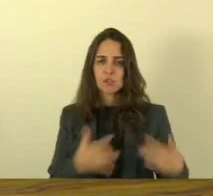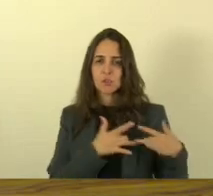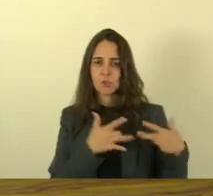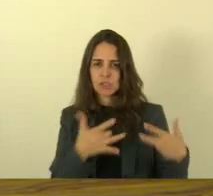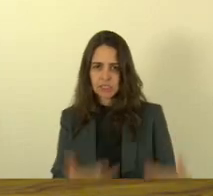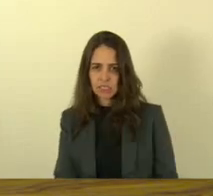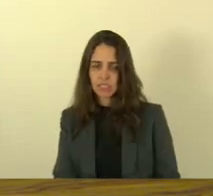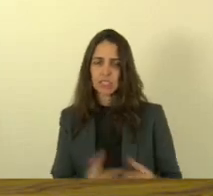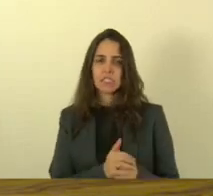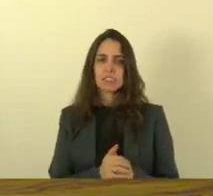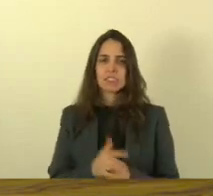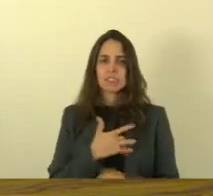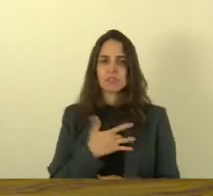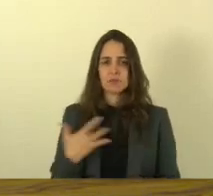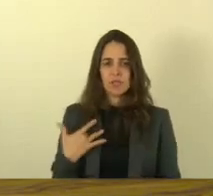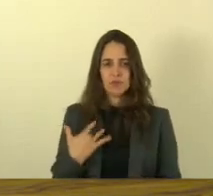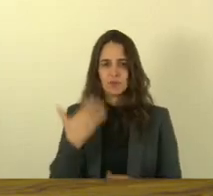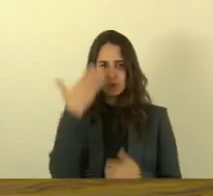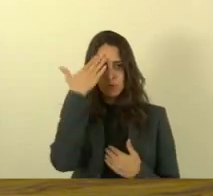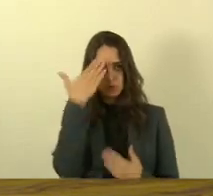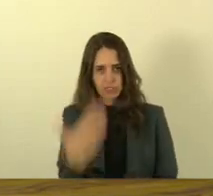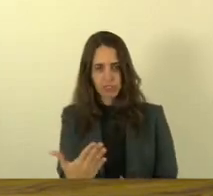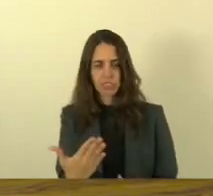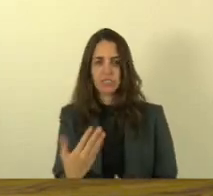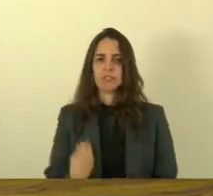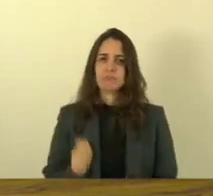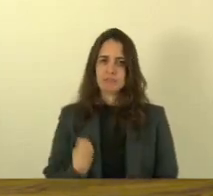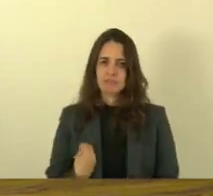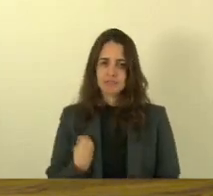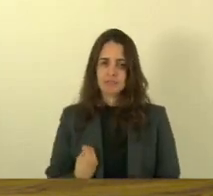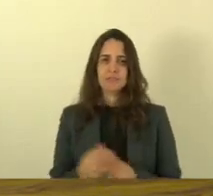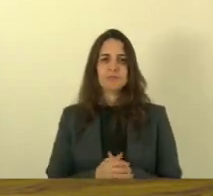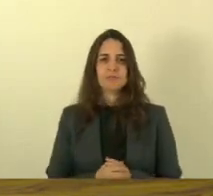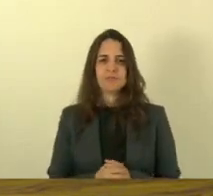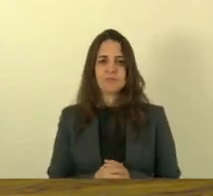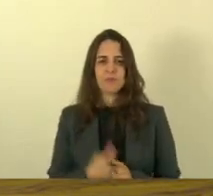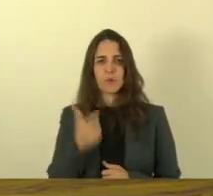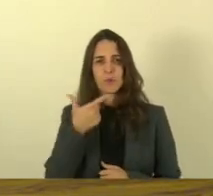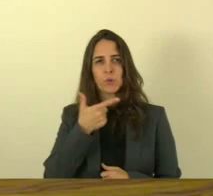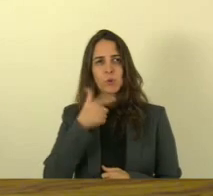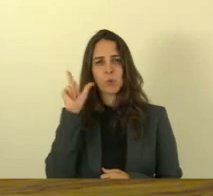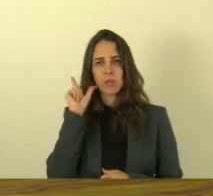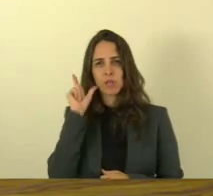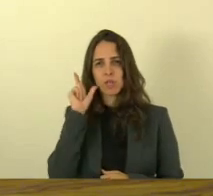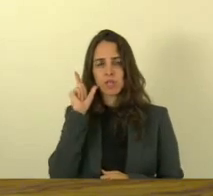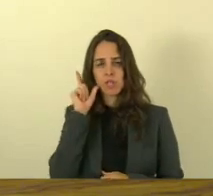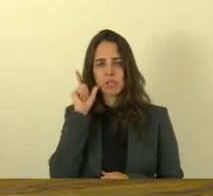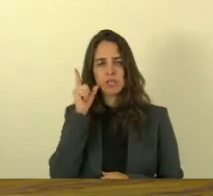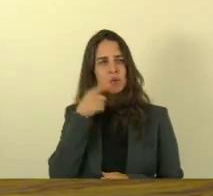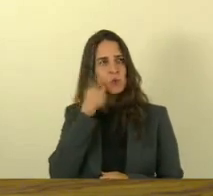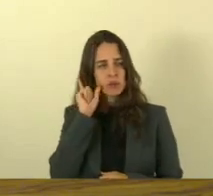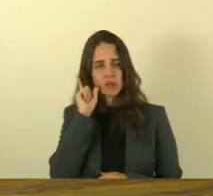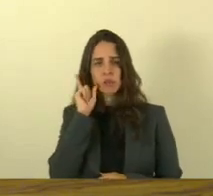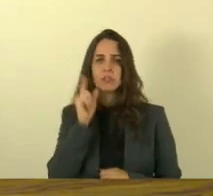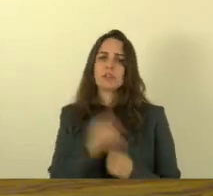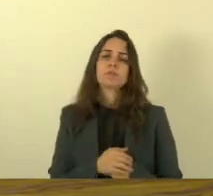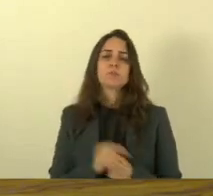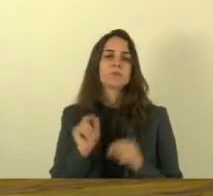mais saudável então muito obrigada pelas presenças ontem deputado Danilo e todos que me assistem